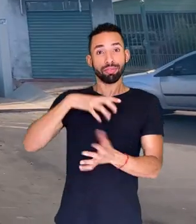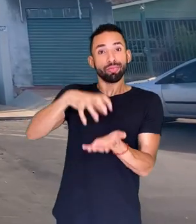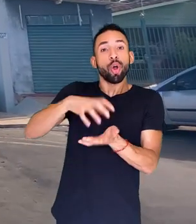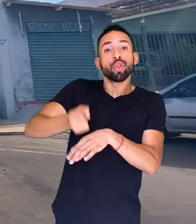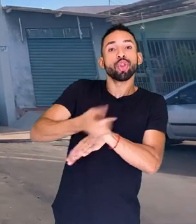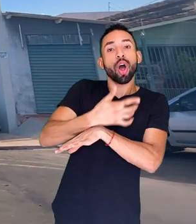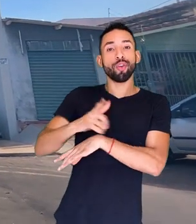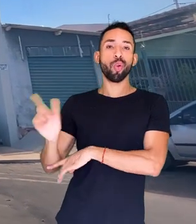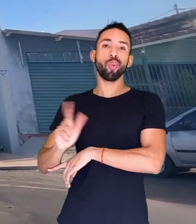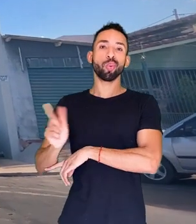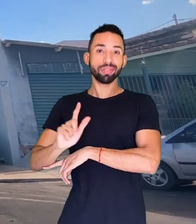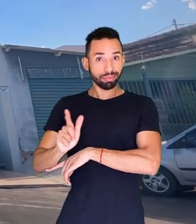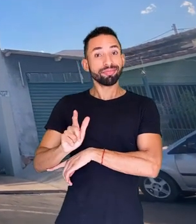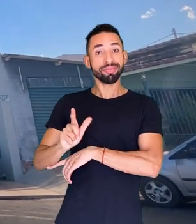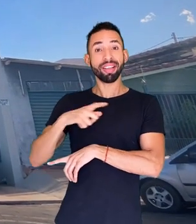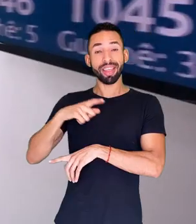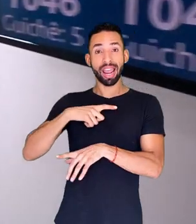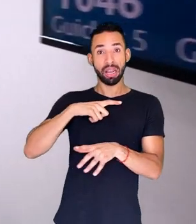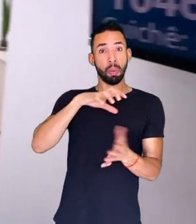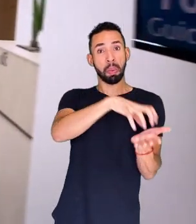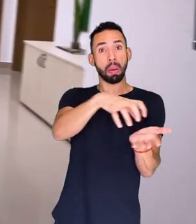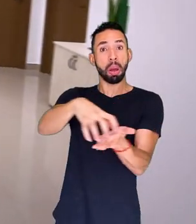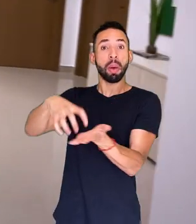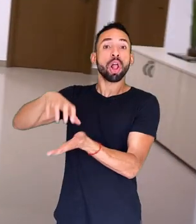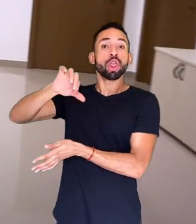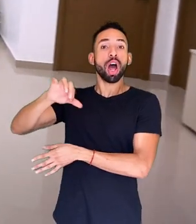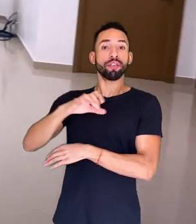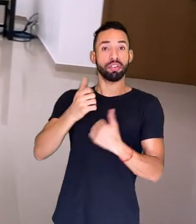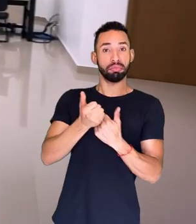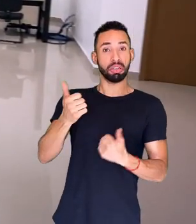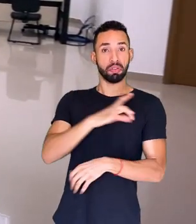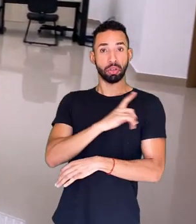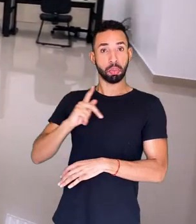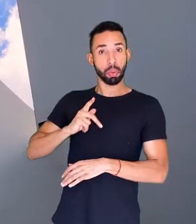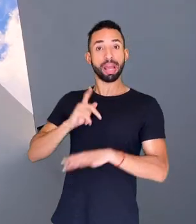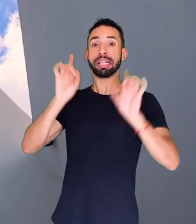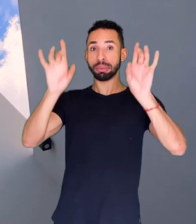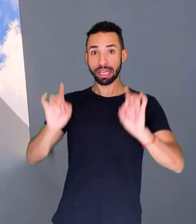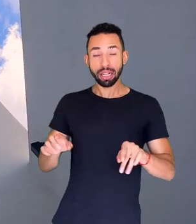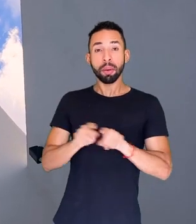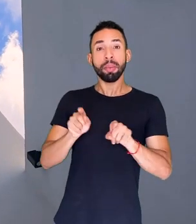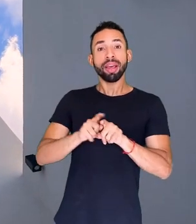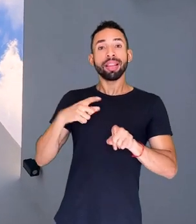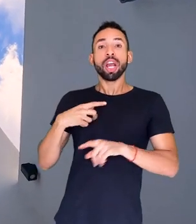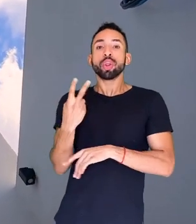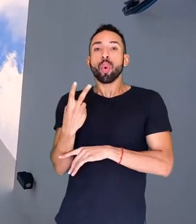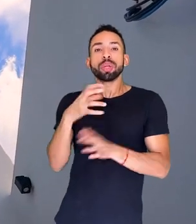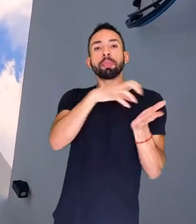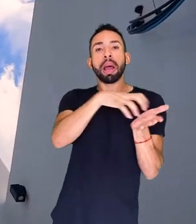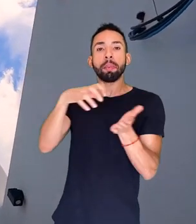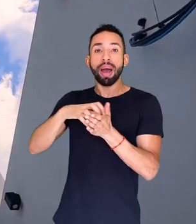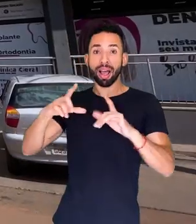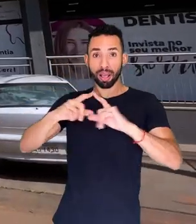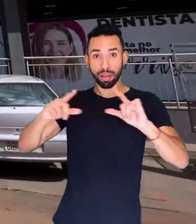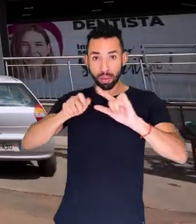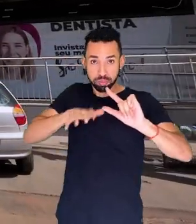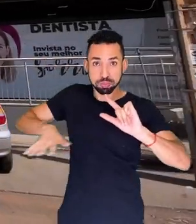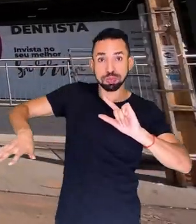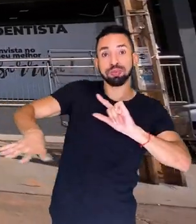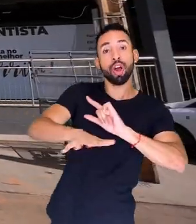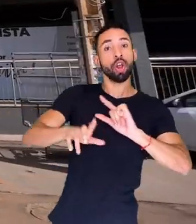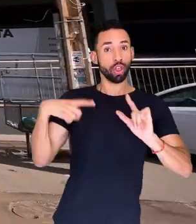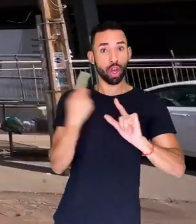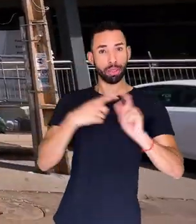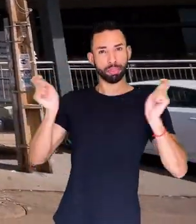unidade em Lusiânia, que hoje conta com nove defensorias especializadas. Com duas unidades no entorno, passamos a